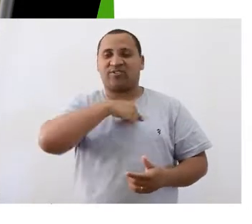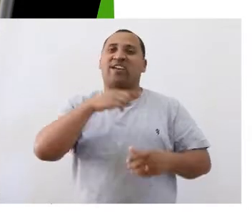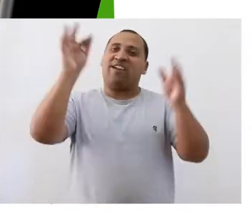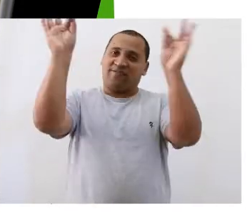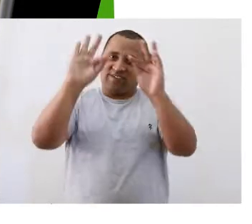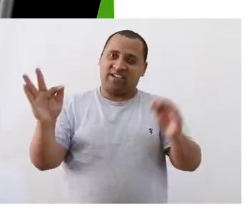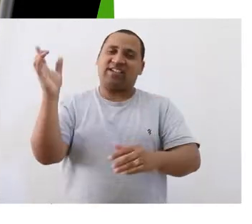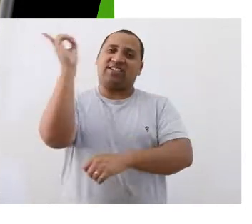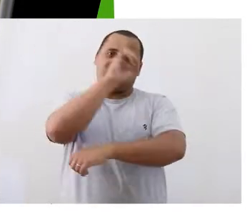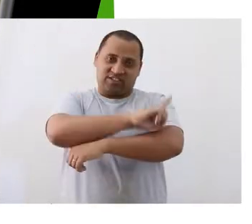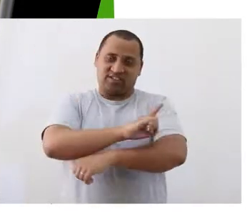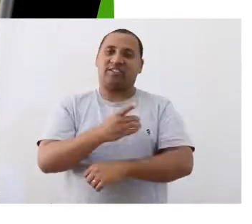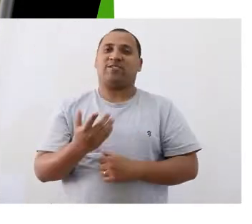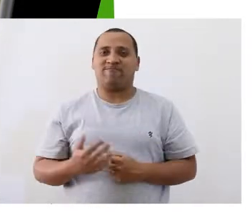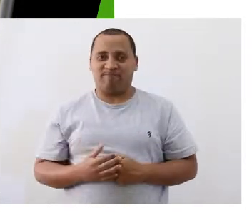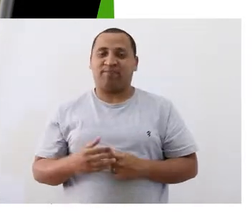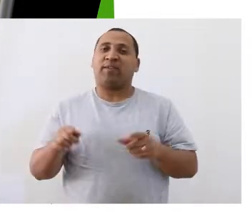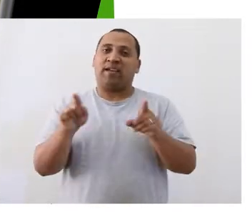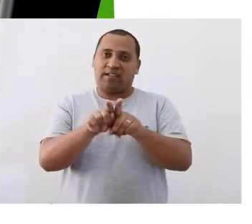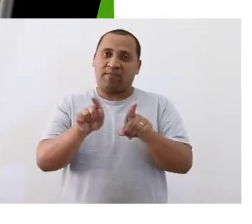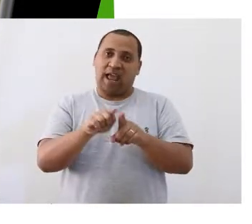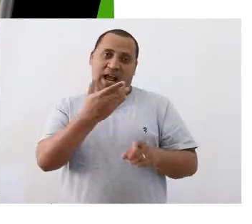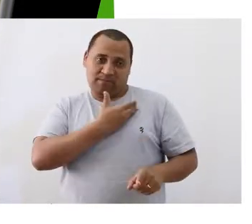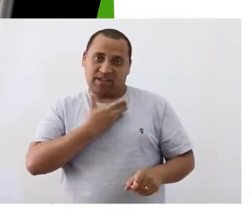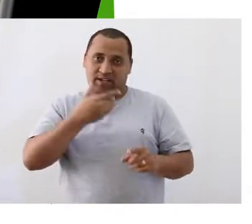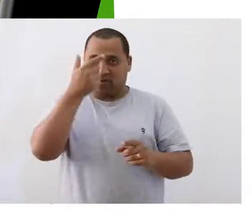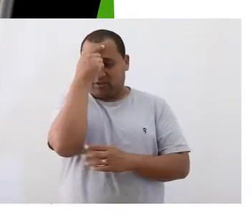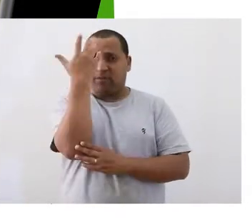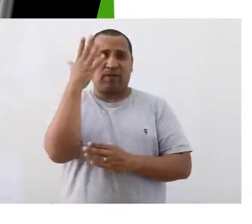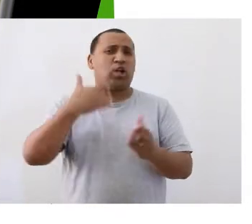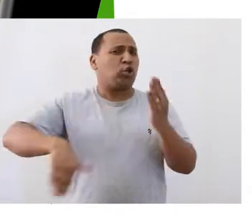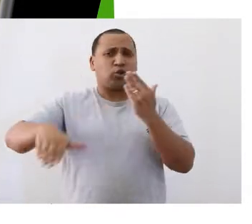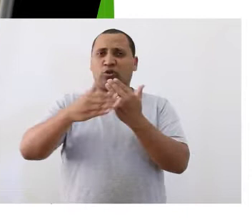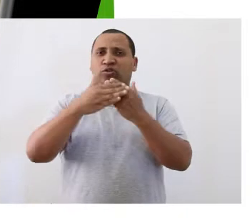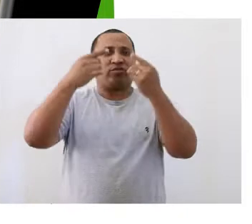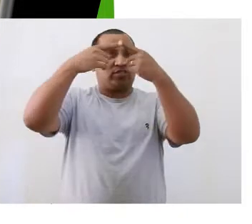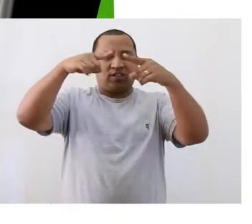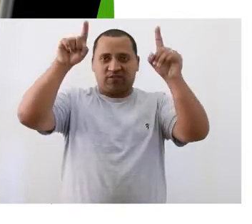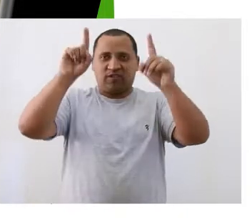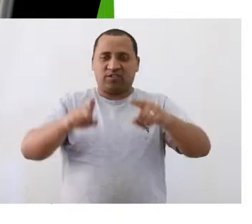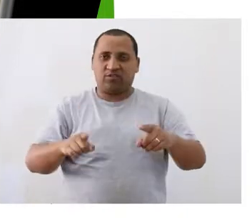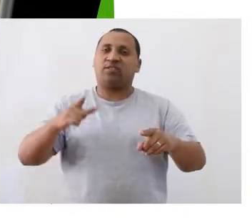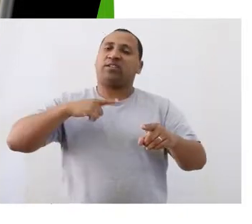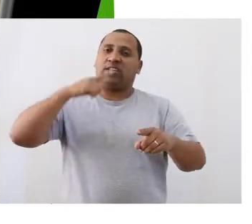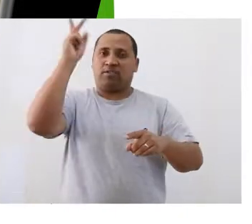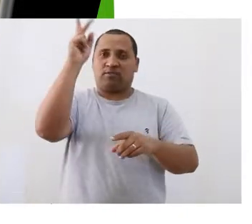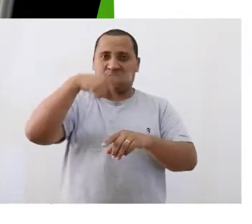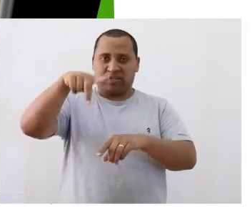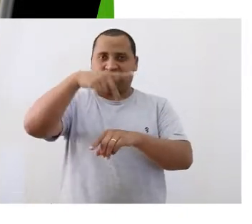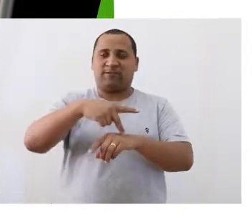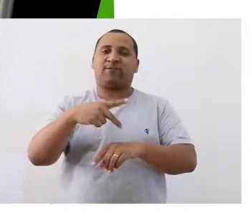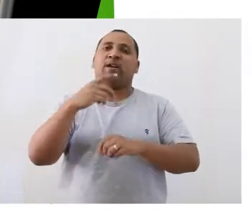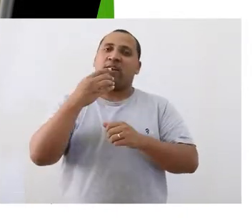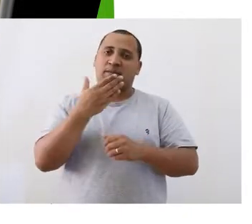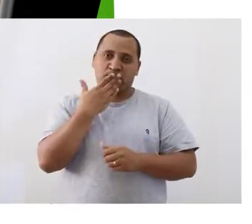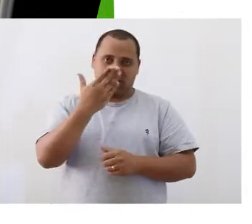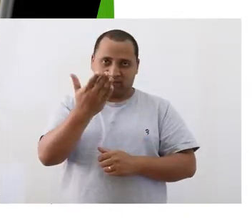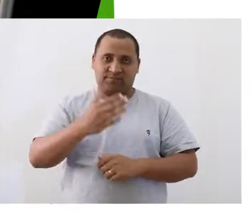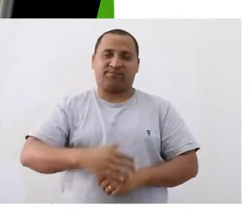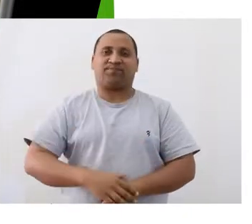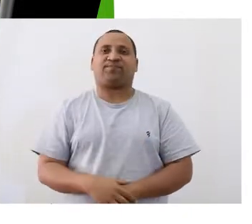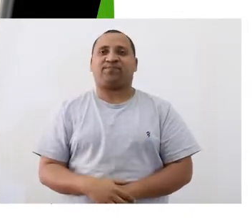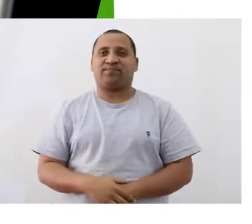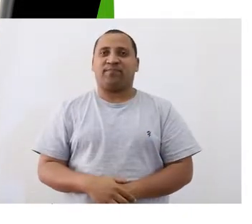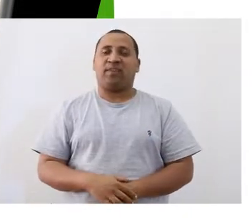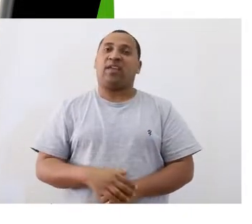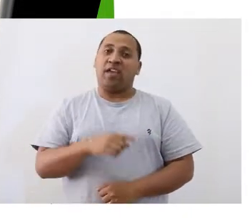desejo a todos um feliz dia, não só a nossas colegas da Unipampa, mas a todos os colegas servidores que temos no país. Beijo!